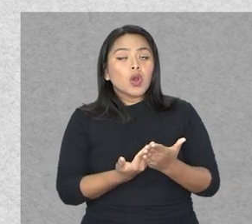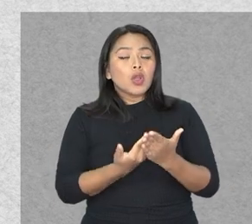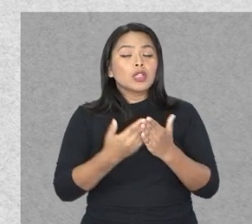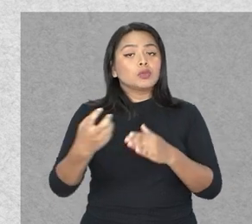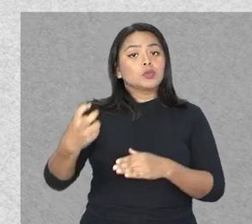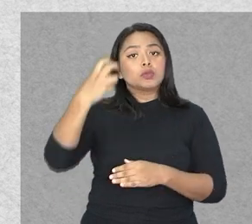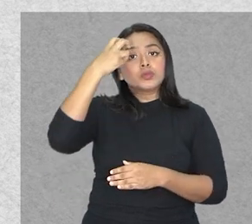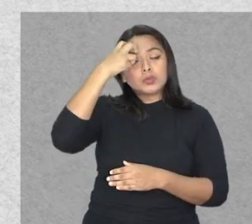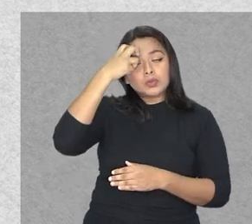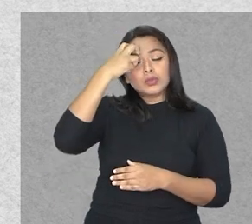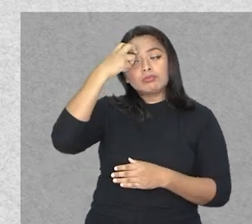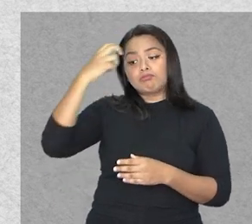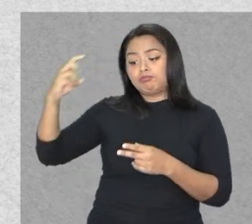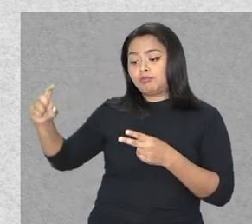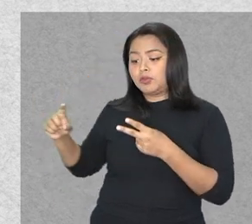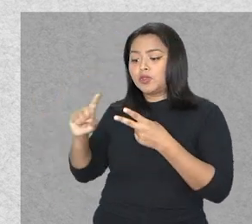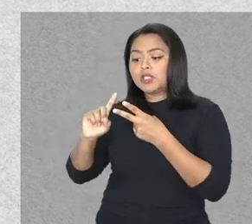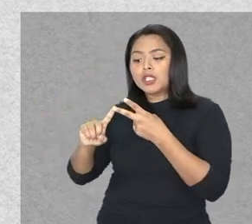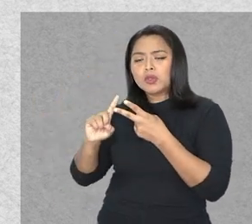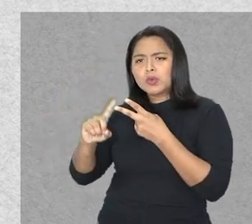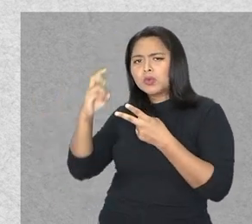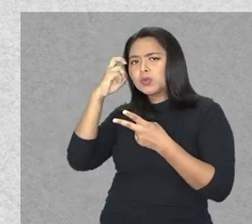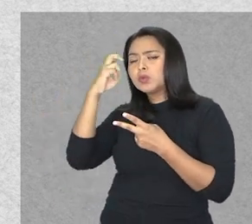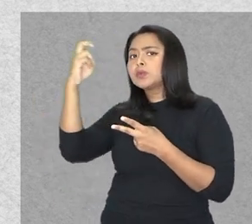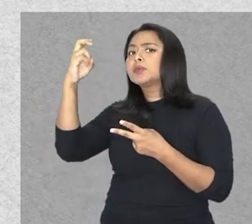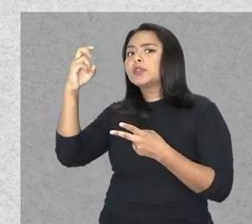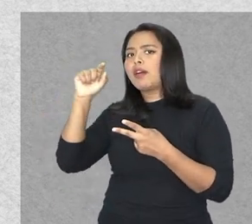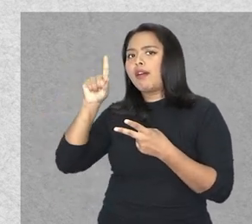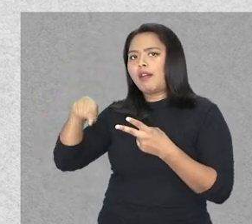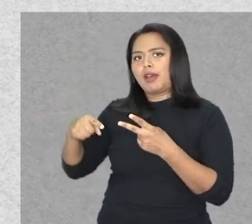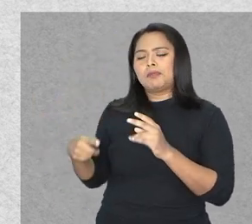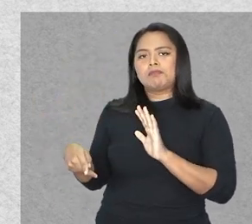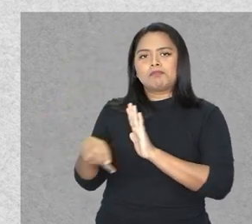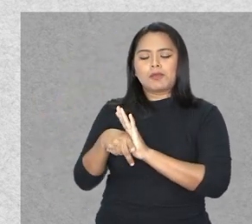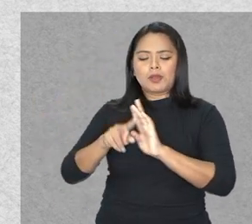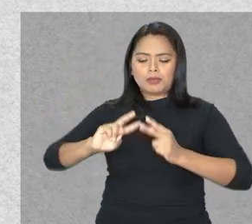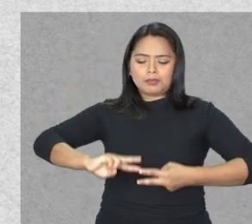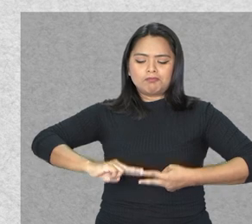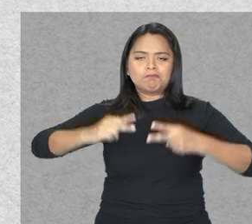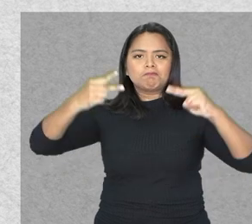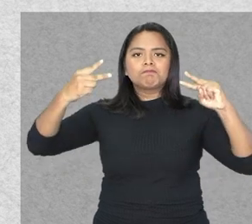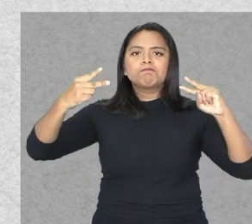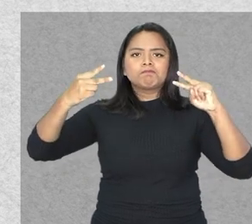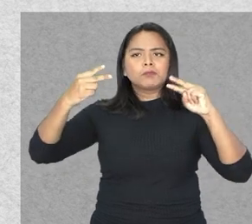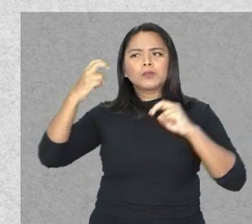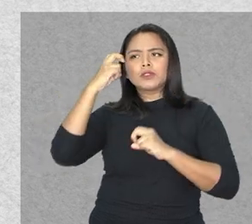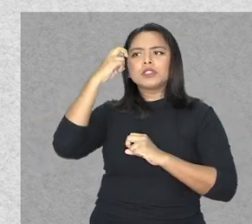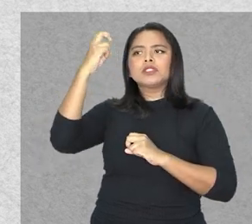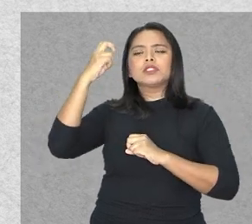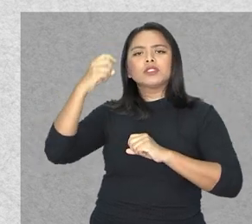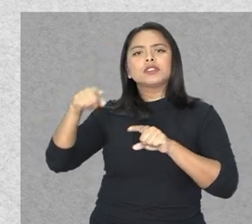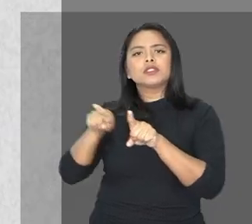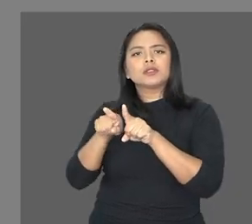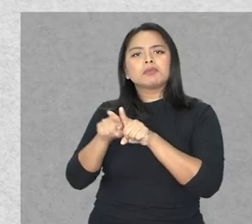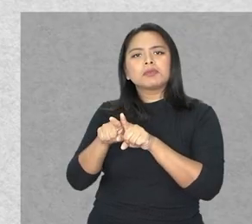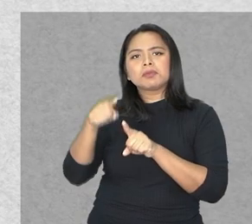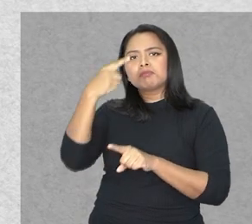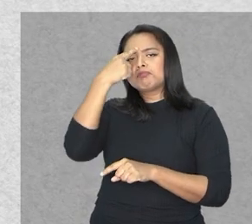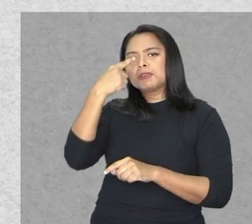o termo superdotação faz referência aos aspectos inatos e genéticos da inteligência e da personalidade.